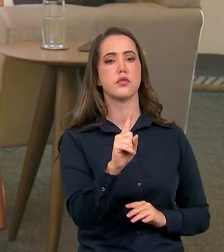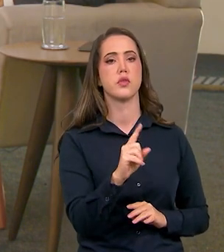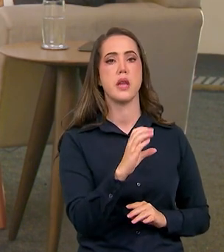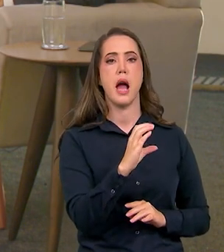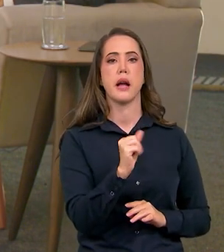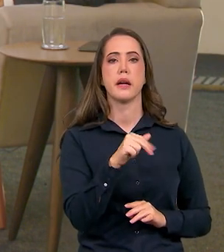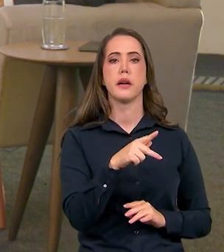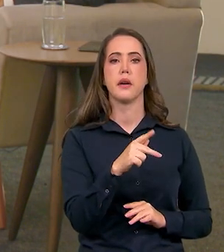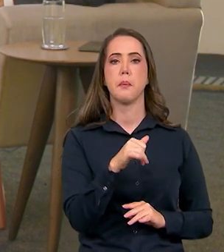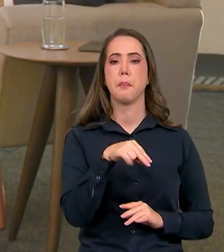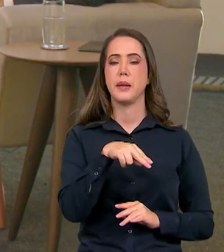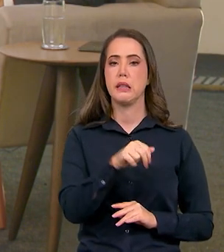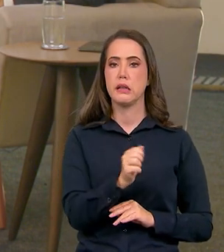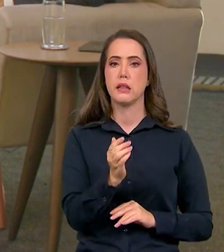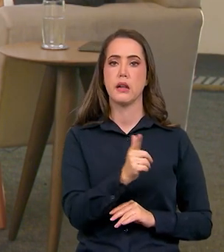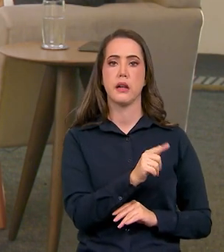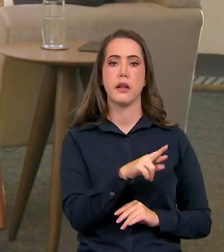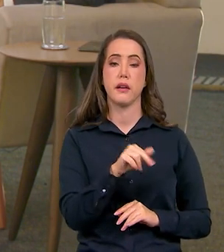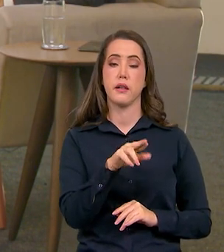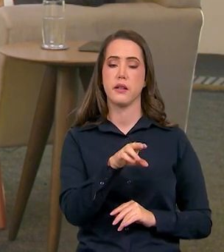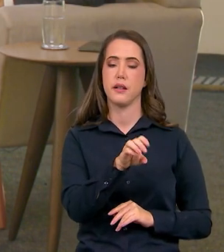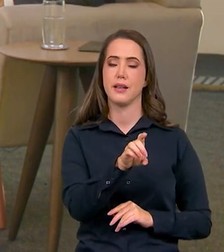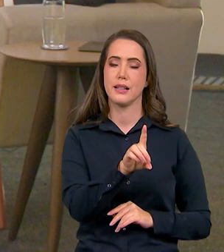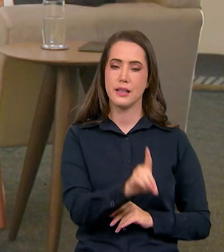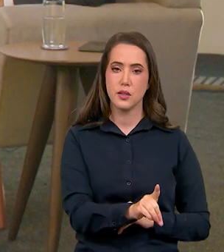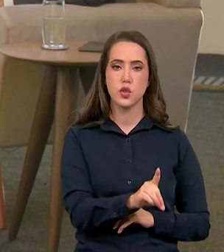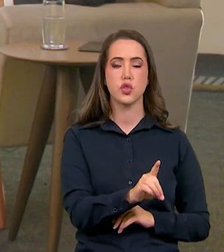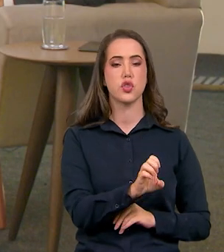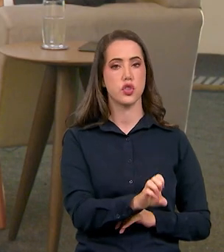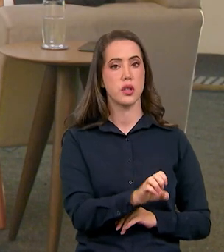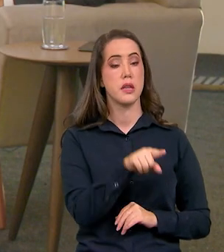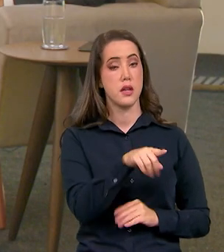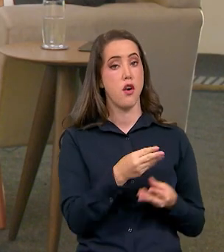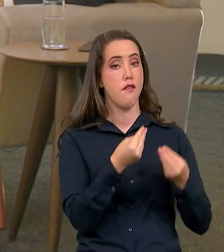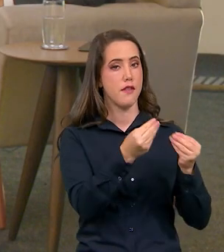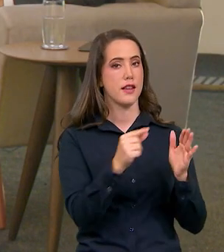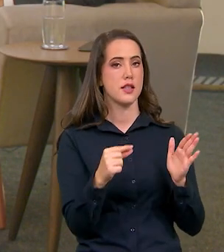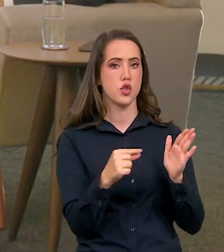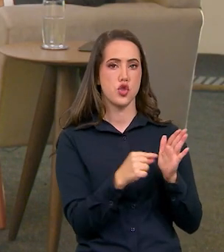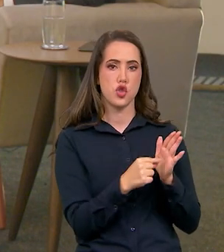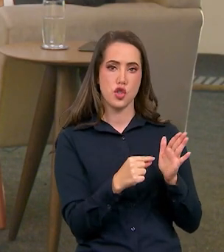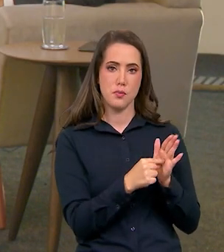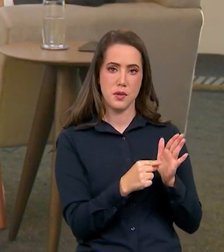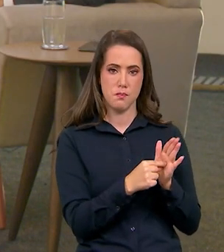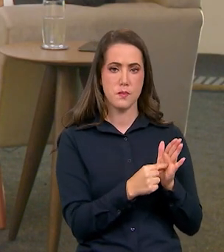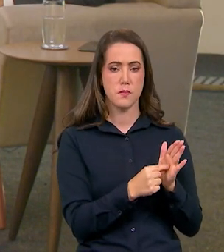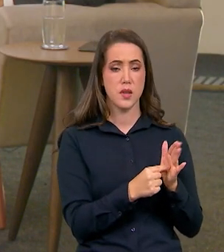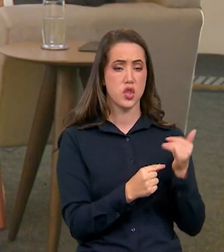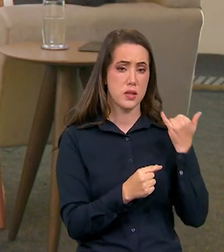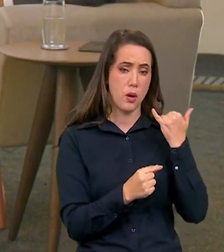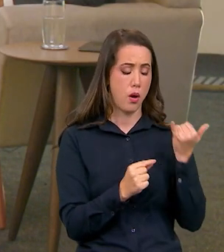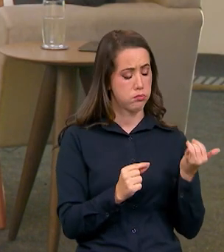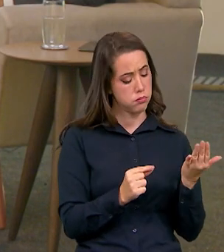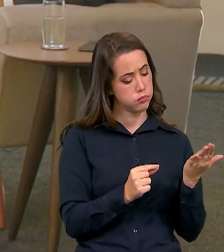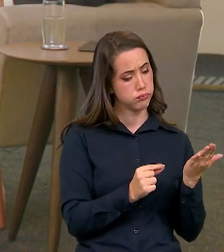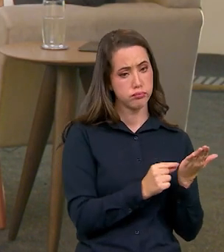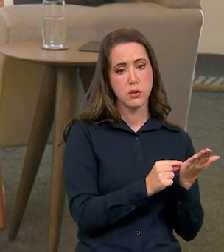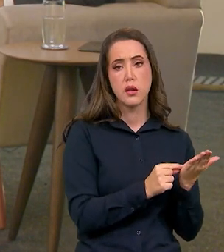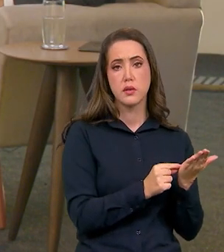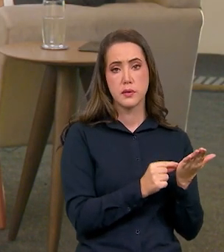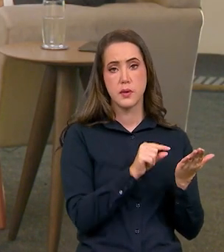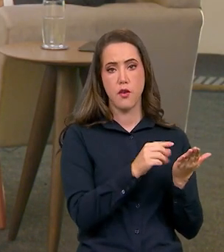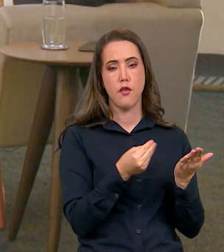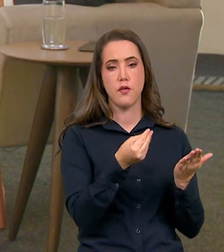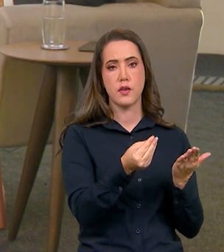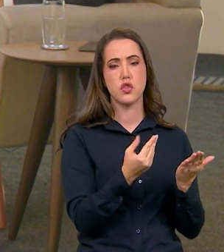entrega desses chips lá para a garotada. Tinha mais de mil alunos no ginásio recebendo esses